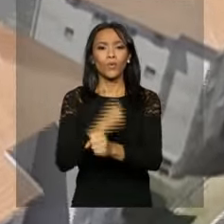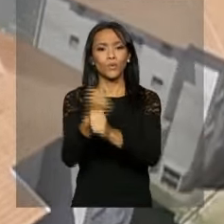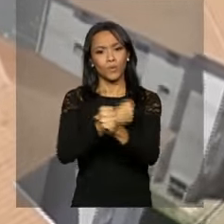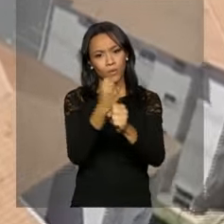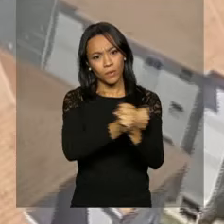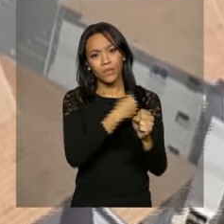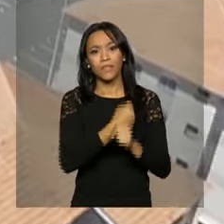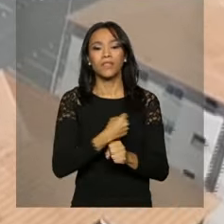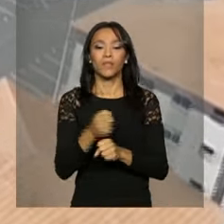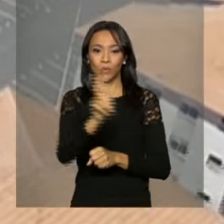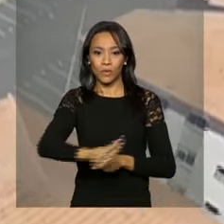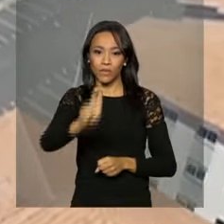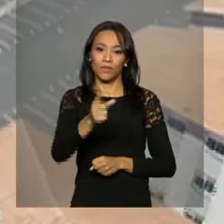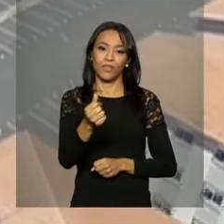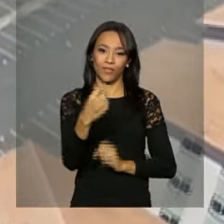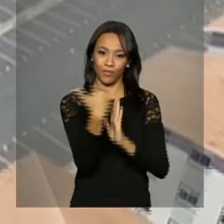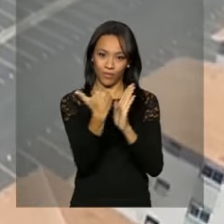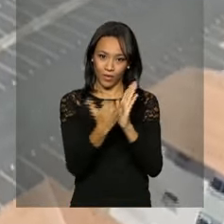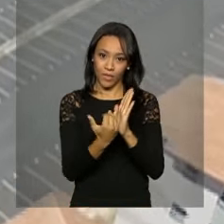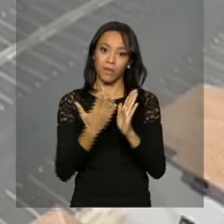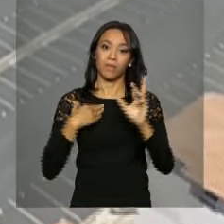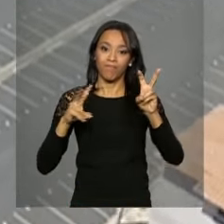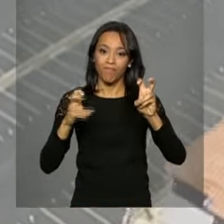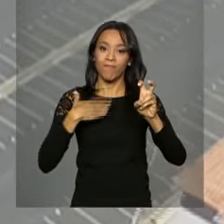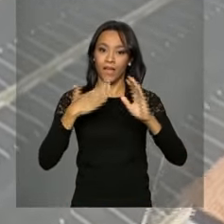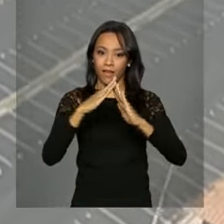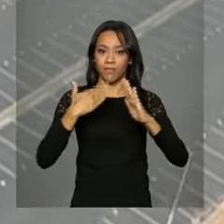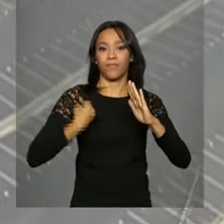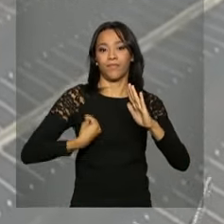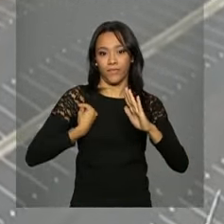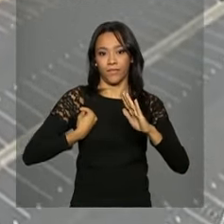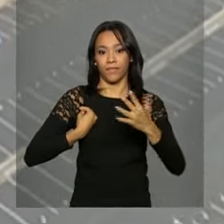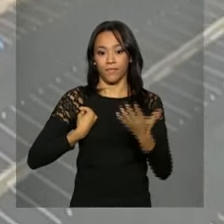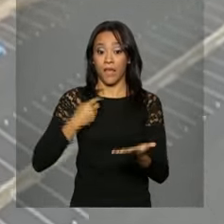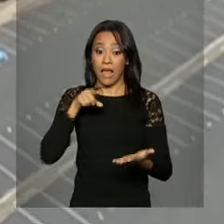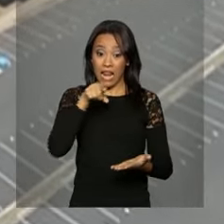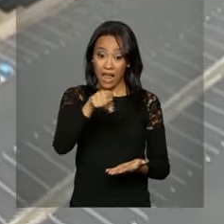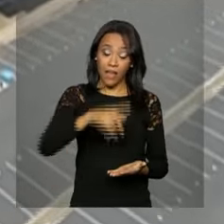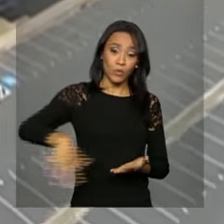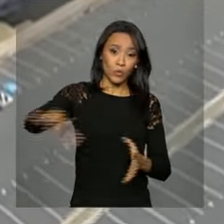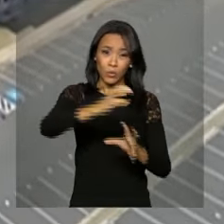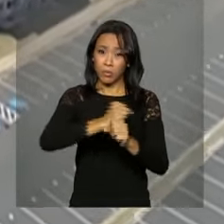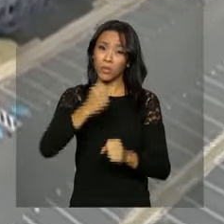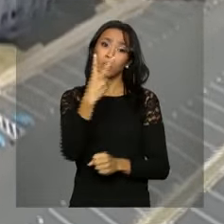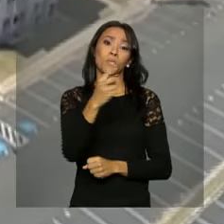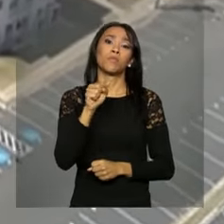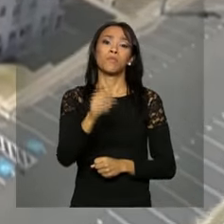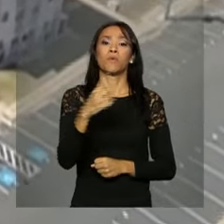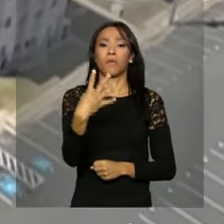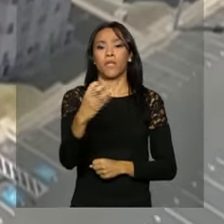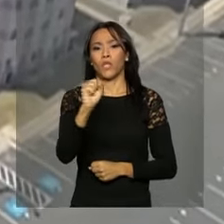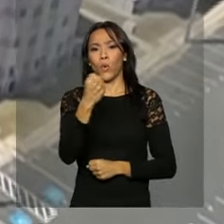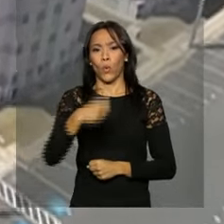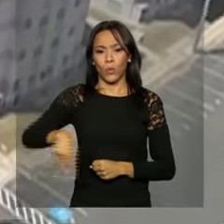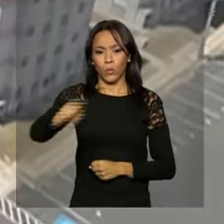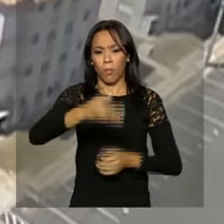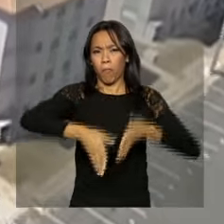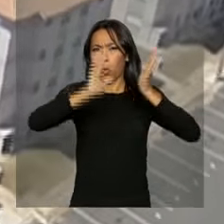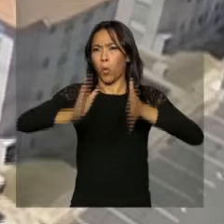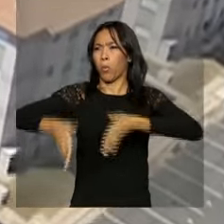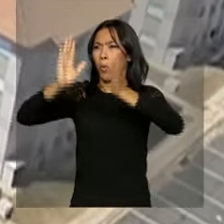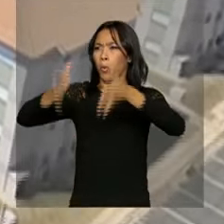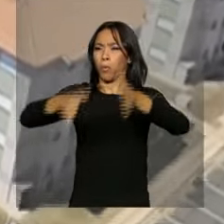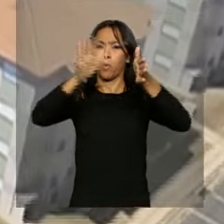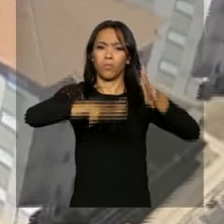do programa Minha Casa Minha Vida. Lá são 2 mil e 48 apartamentos que têm área privativa de cerca de